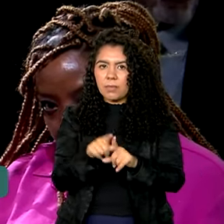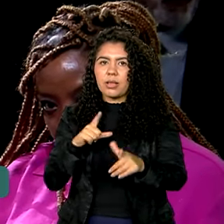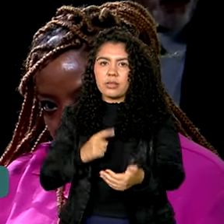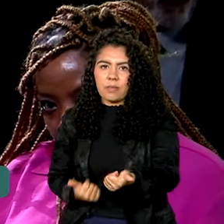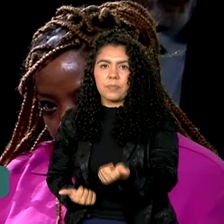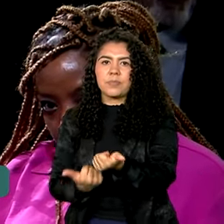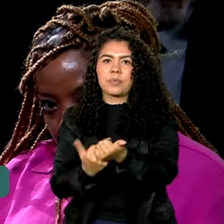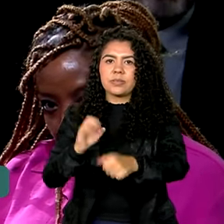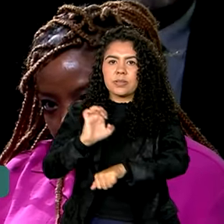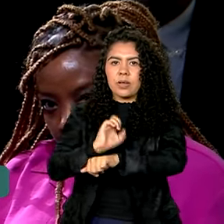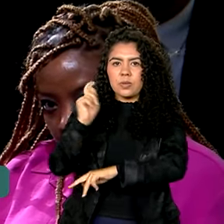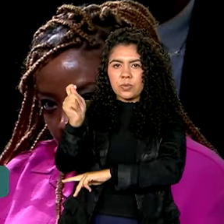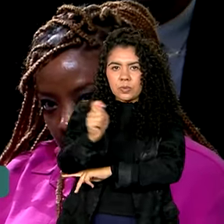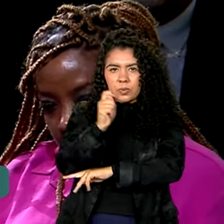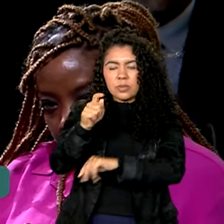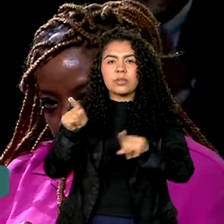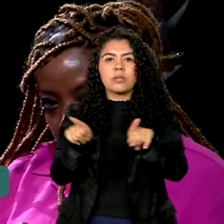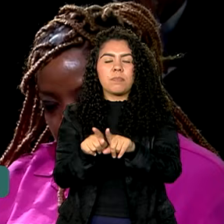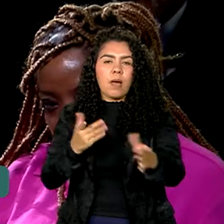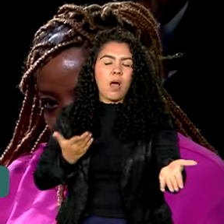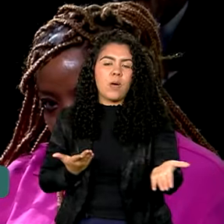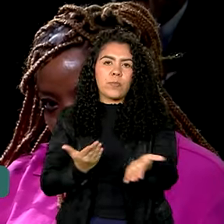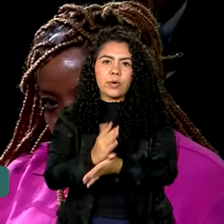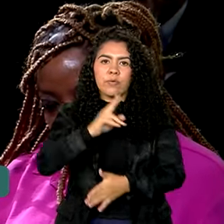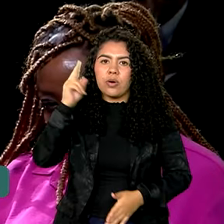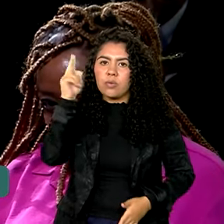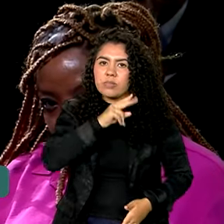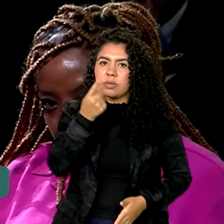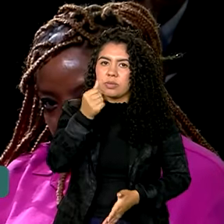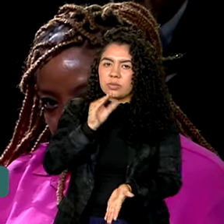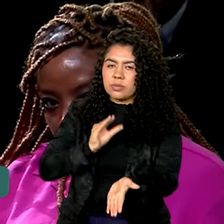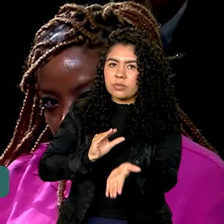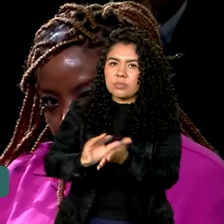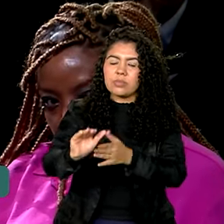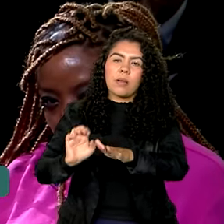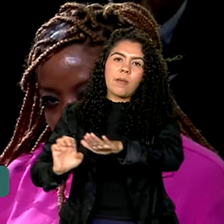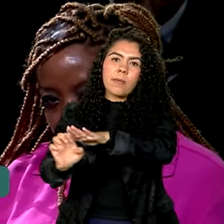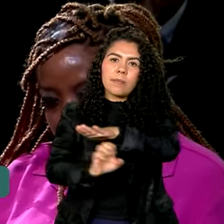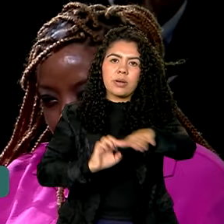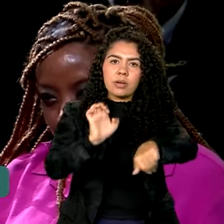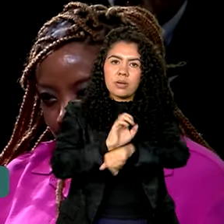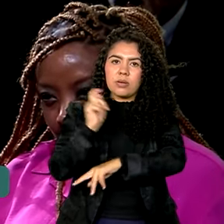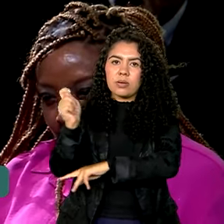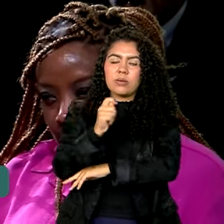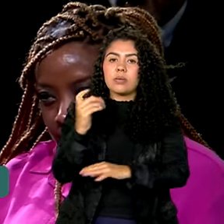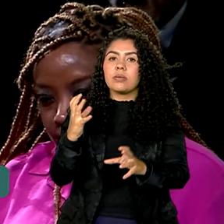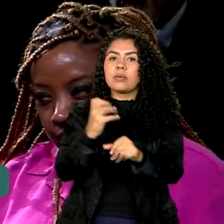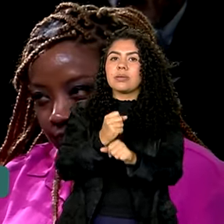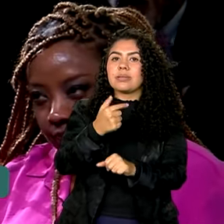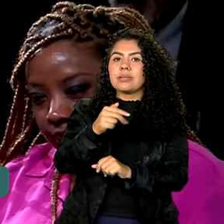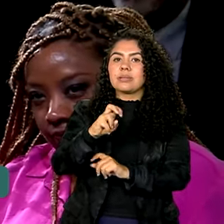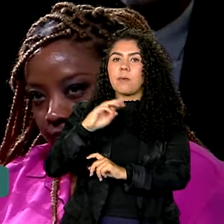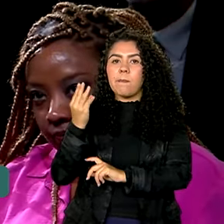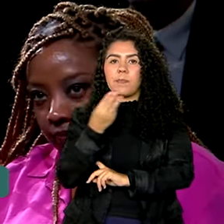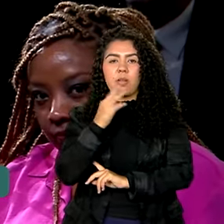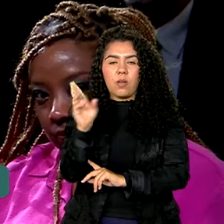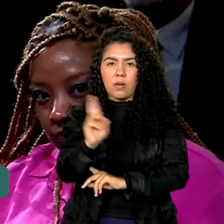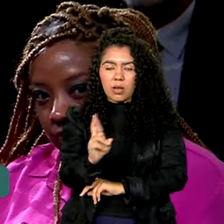frente, aprovamos uma linha de crédito emergencial para as empresas do Rio Grande do Sul de 75 milhões, além de